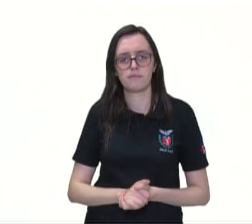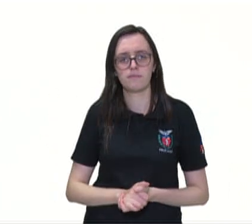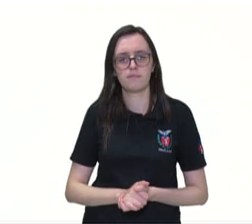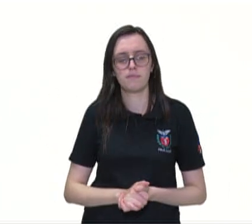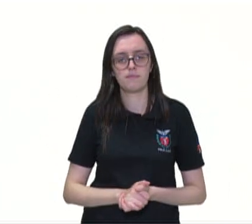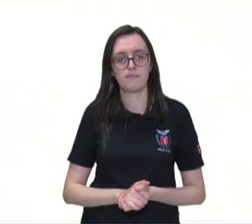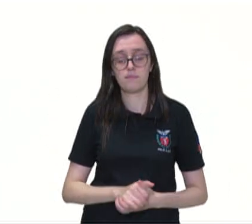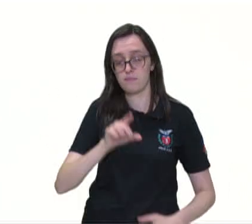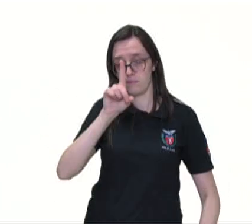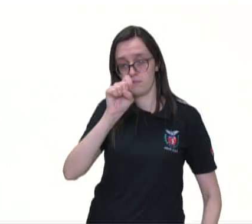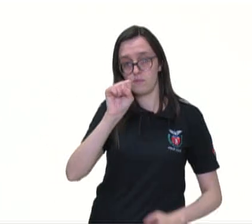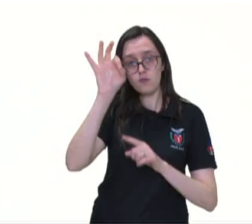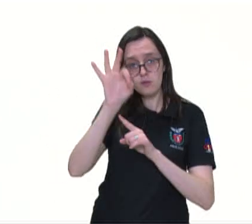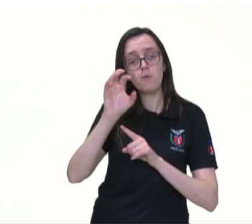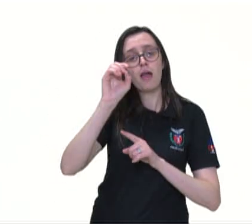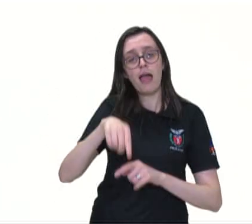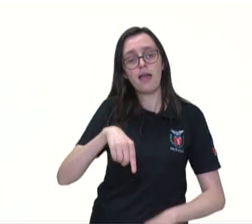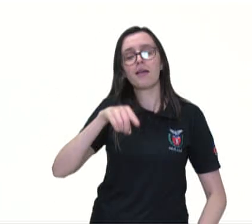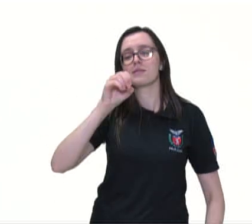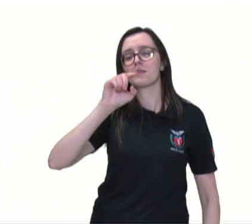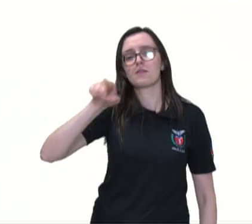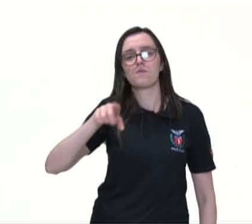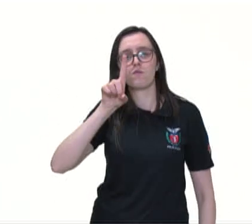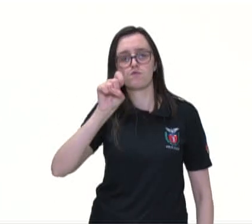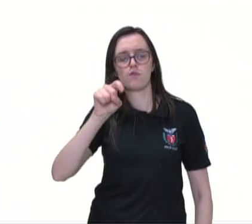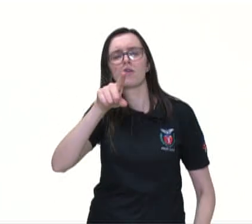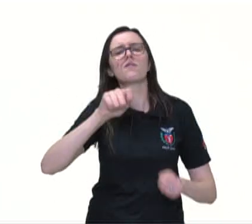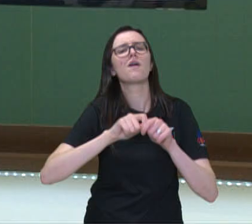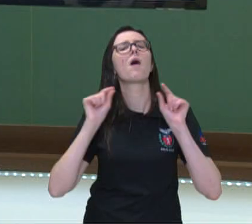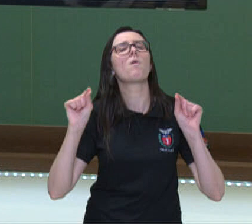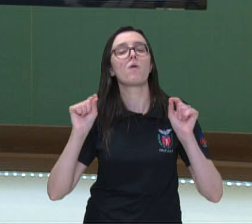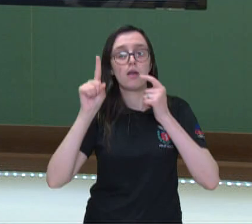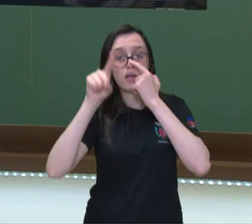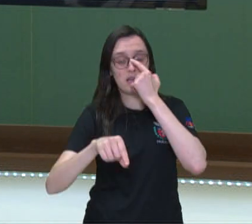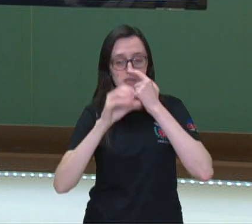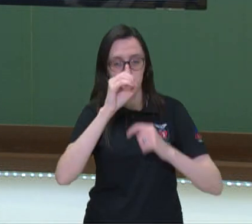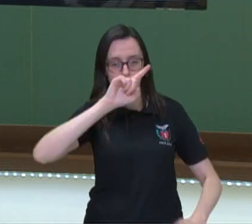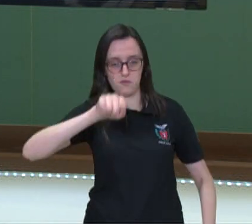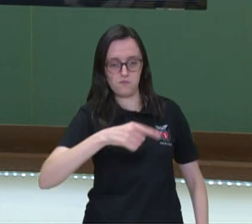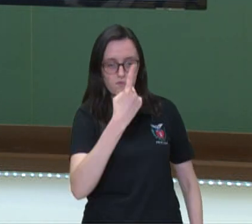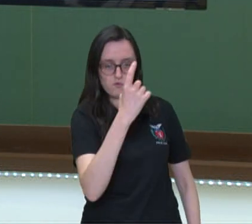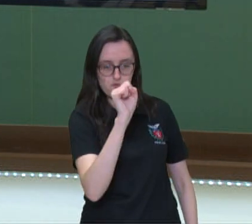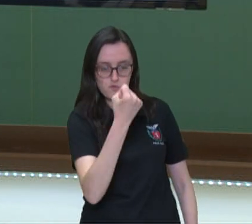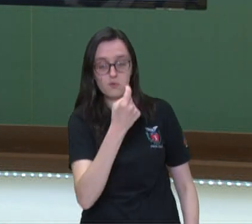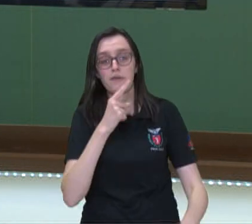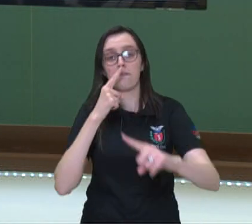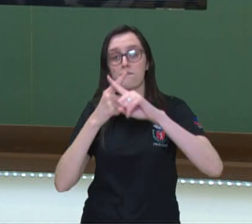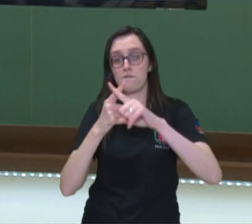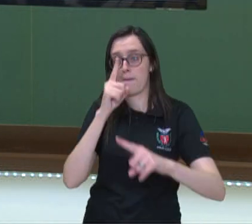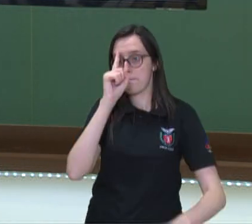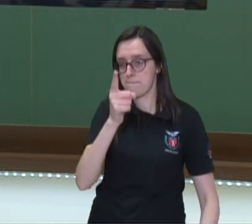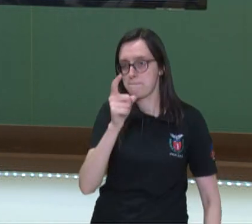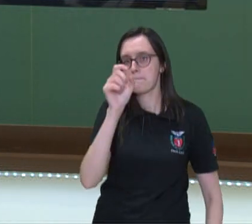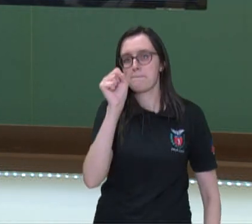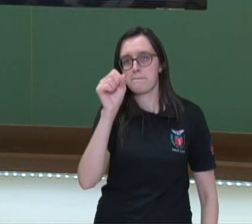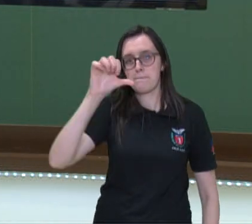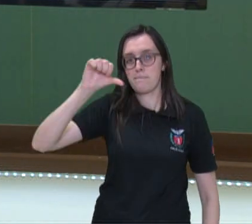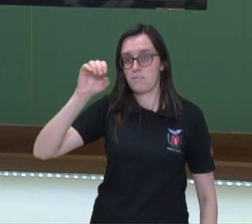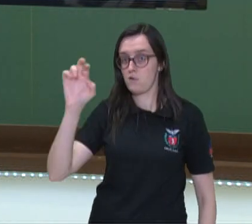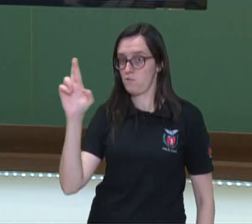18% é 0,18. Então o que você vai fazer? 0,18 vezes R.890.